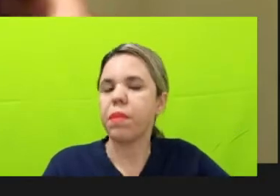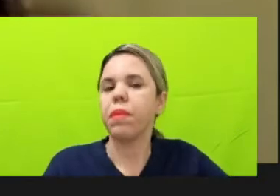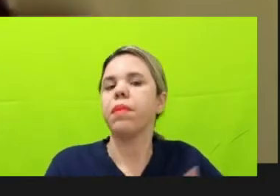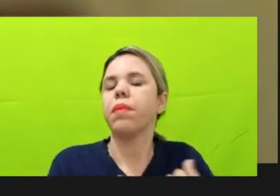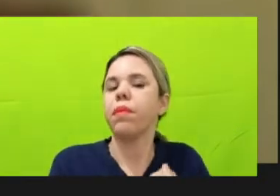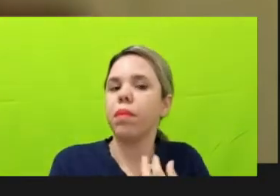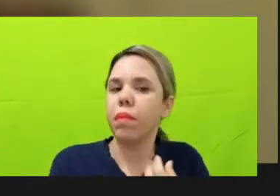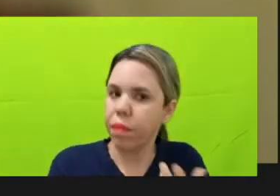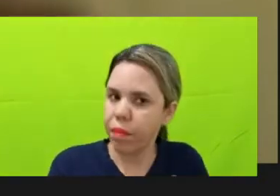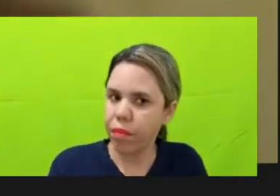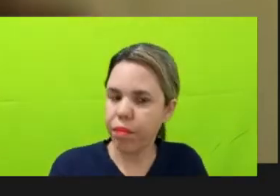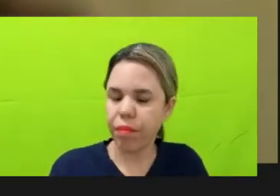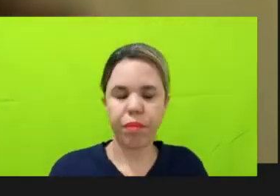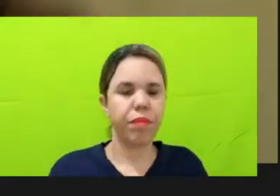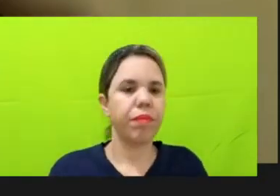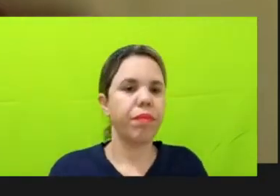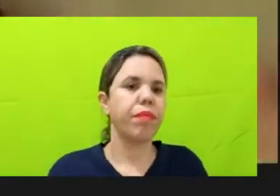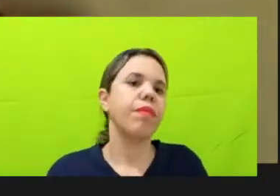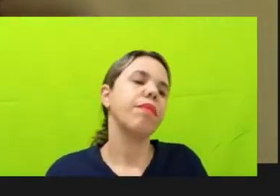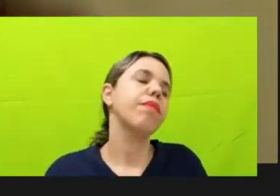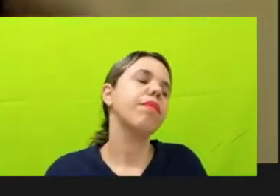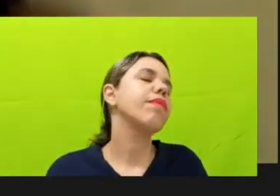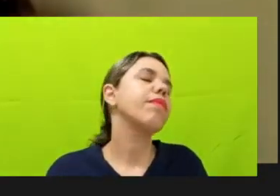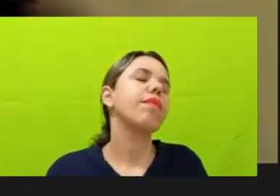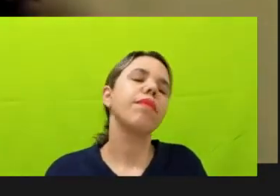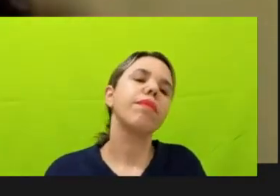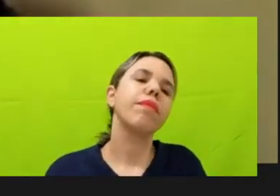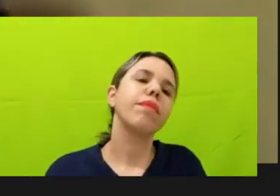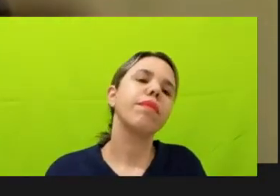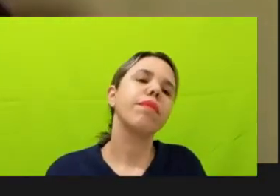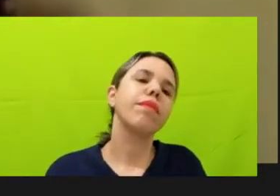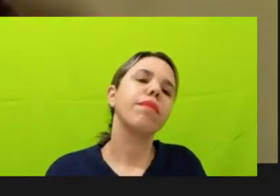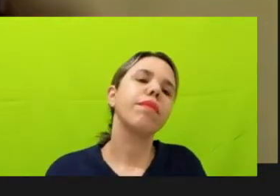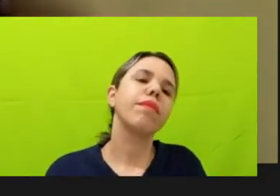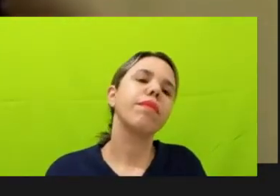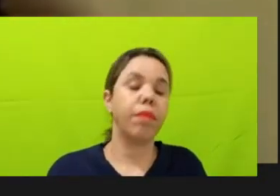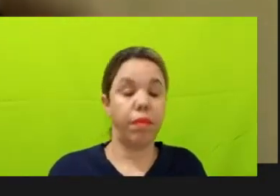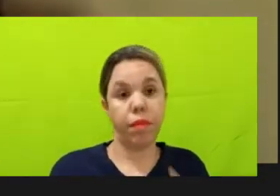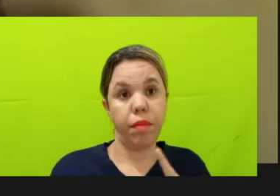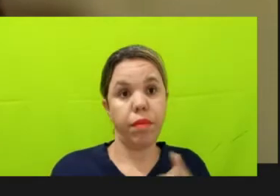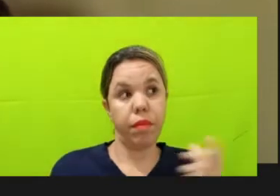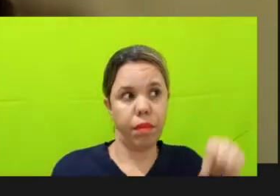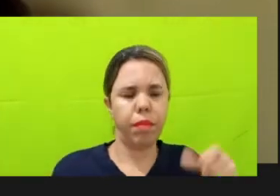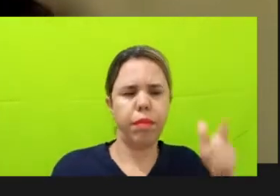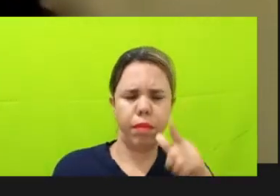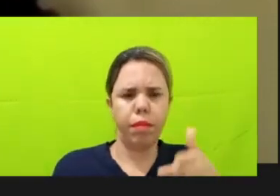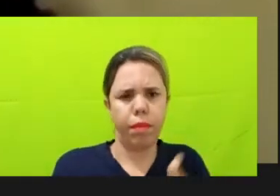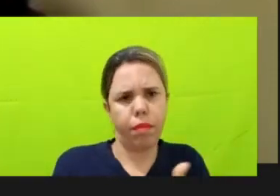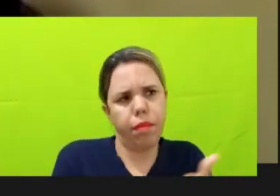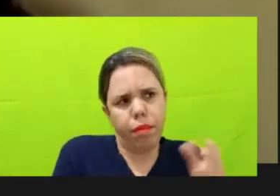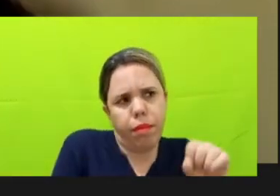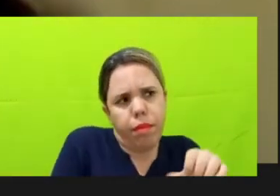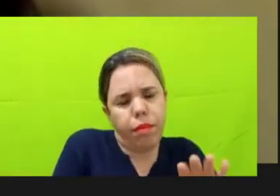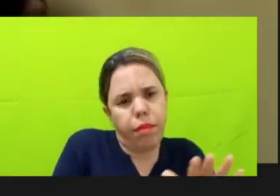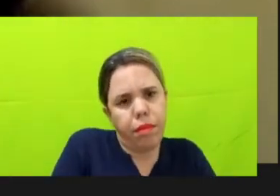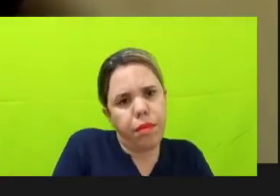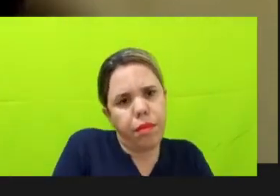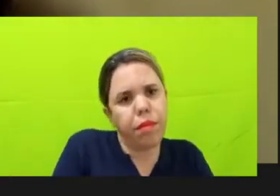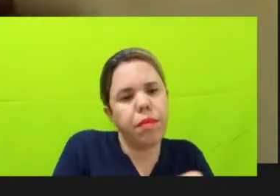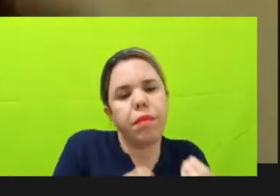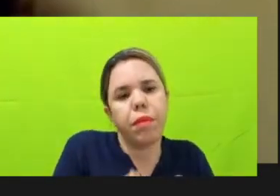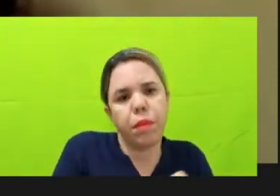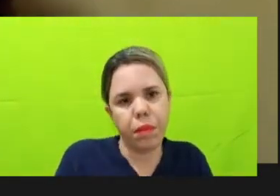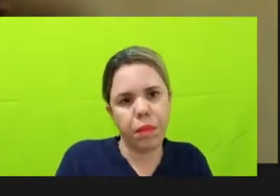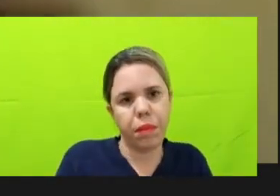estar completas e acessíveis, e o que a gente encontra, na verdade, quando a gente vai atrás de